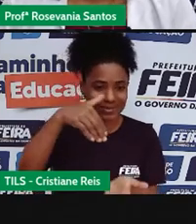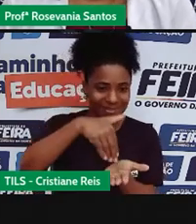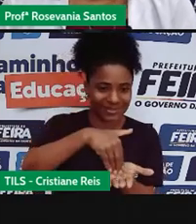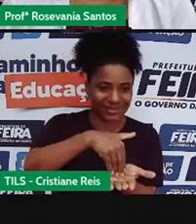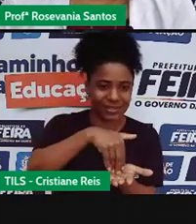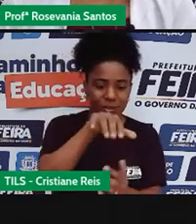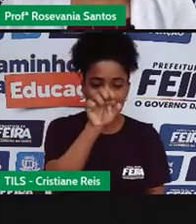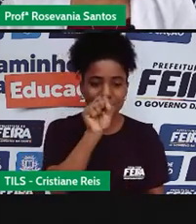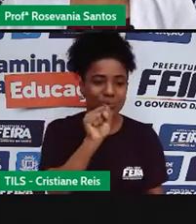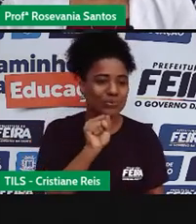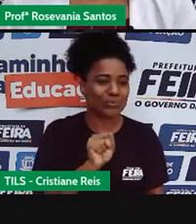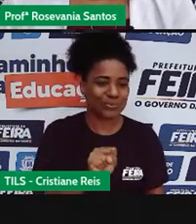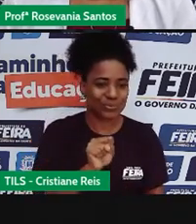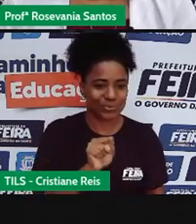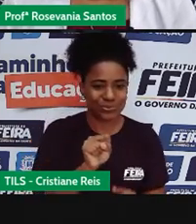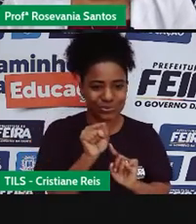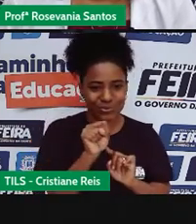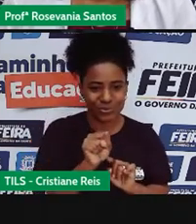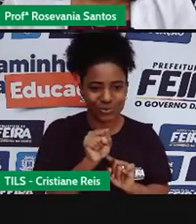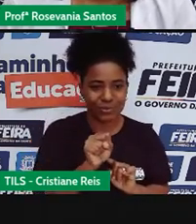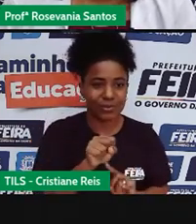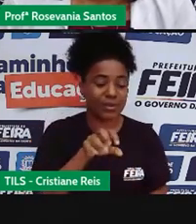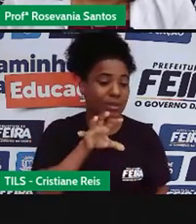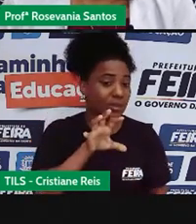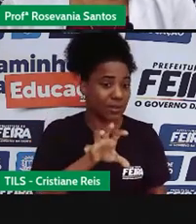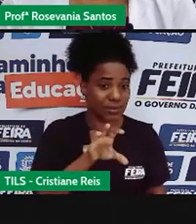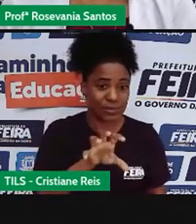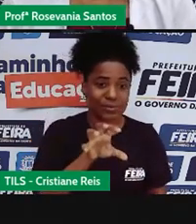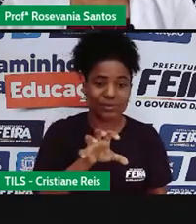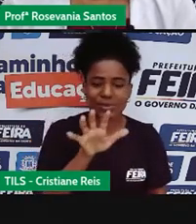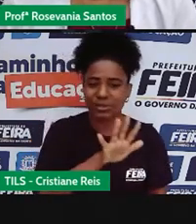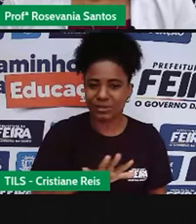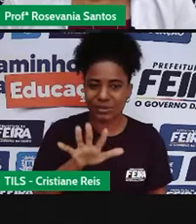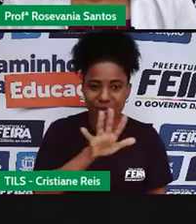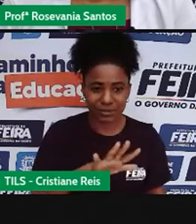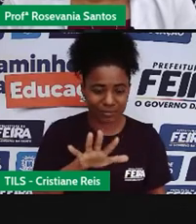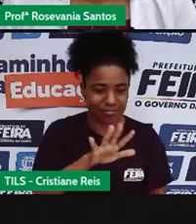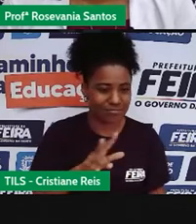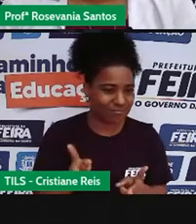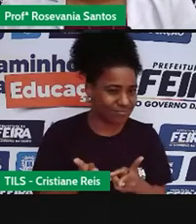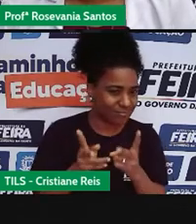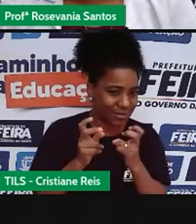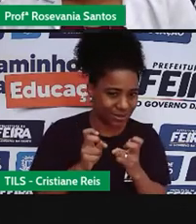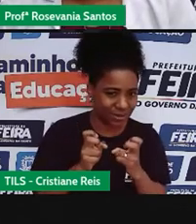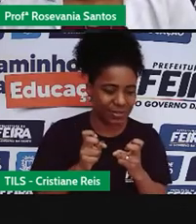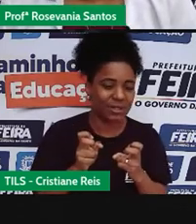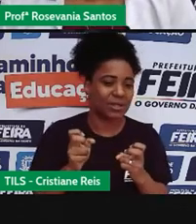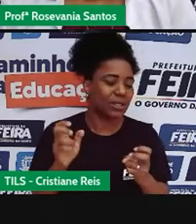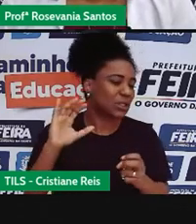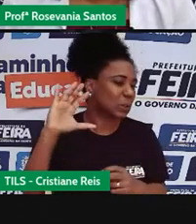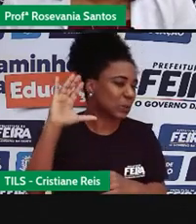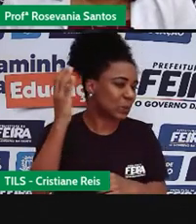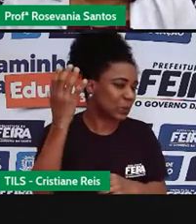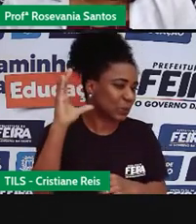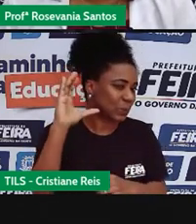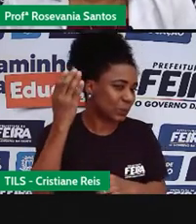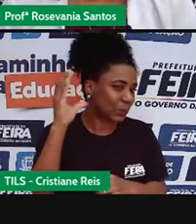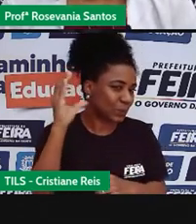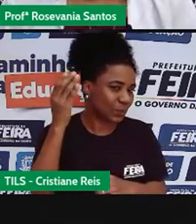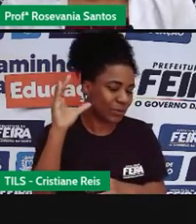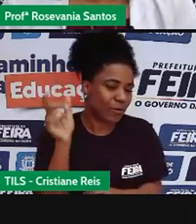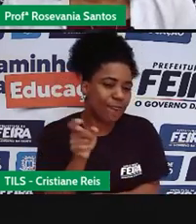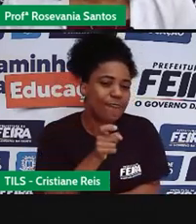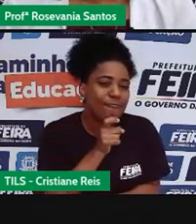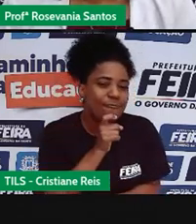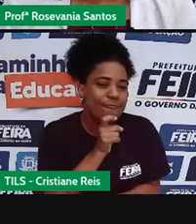região sul, né, que é uma região onde você vai perceber que aqui a gente já tem um clima diferenciado, que um clima um mais